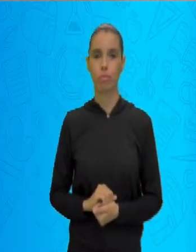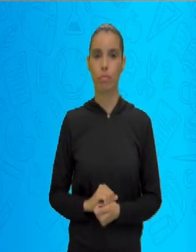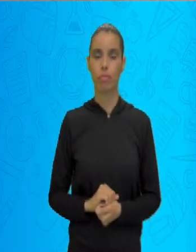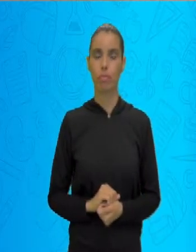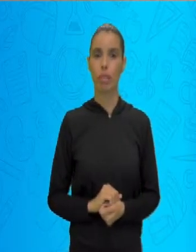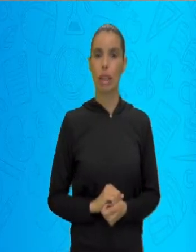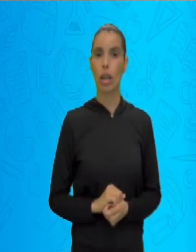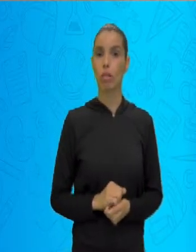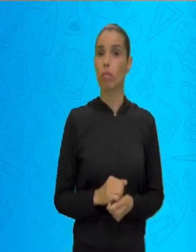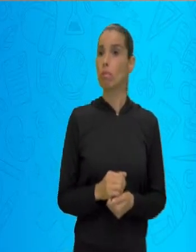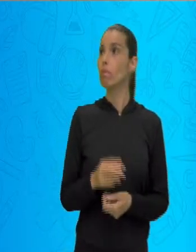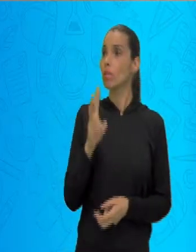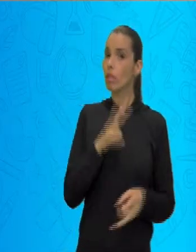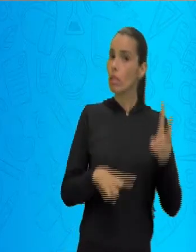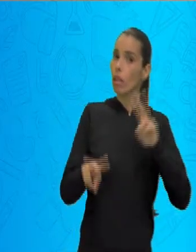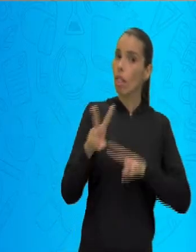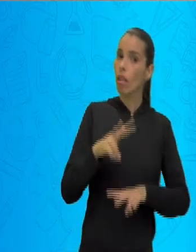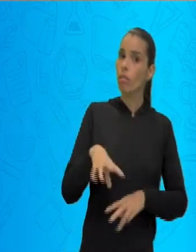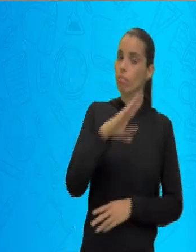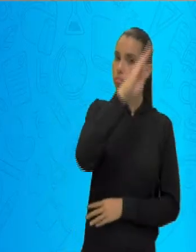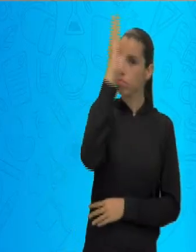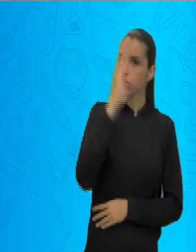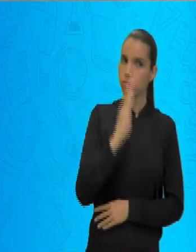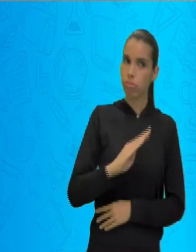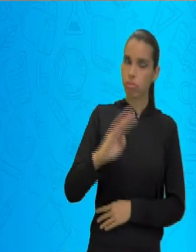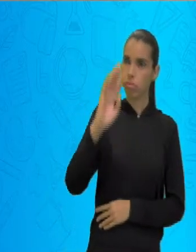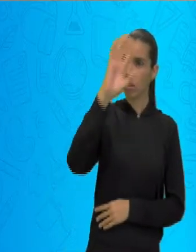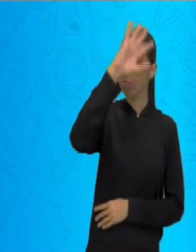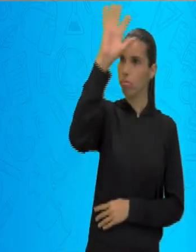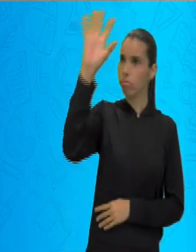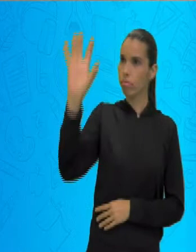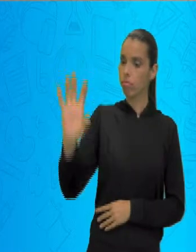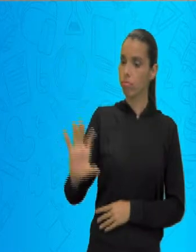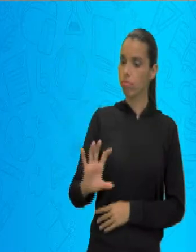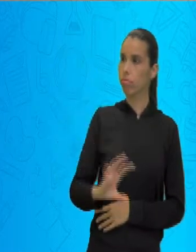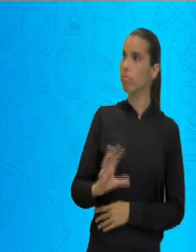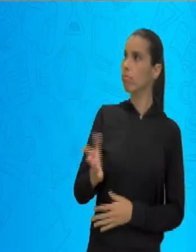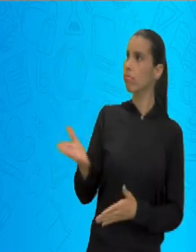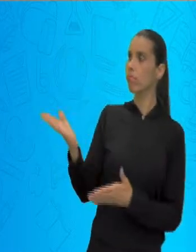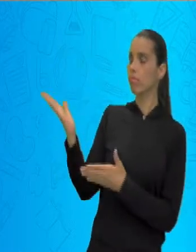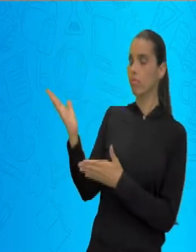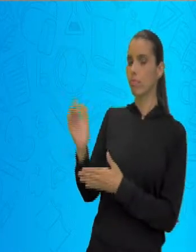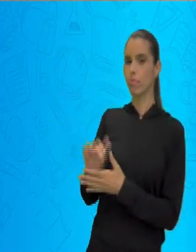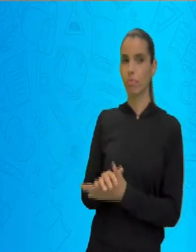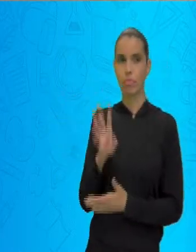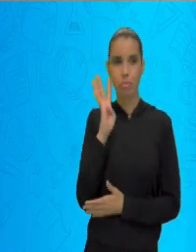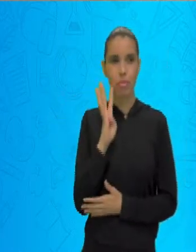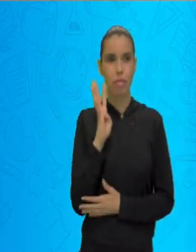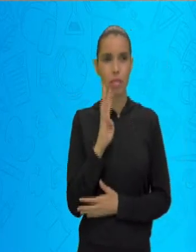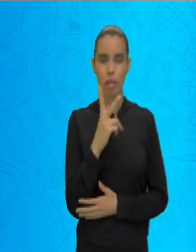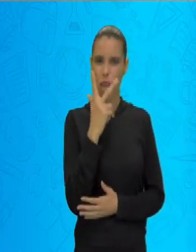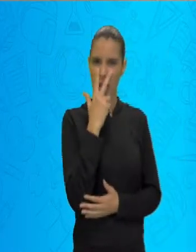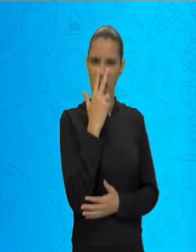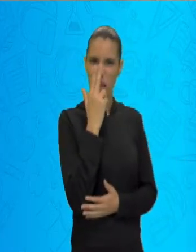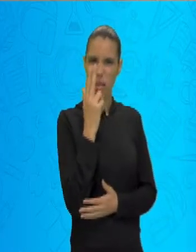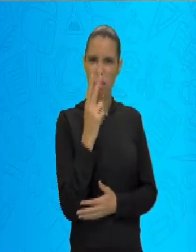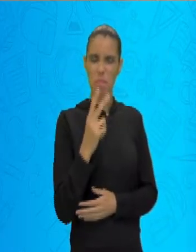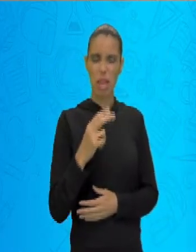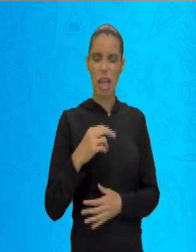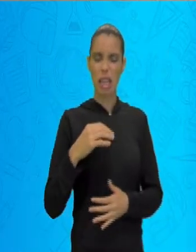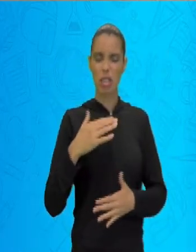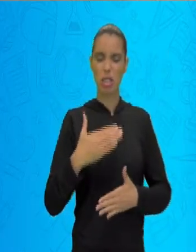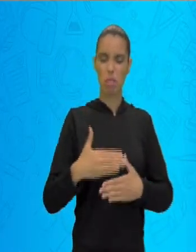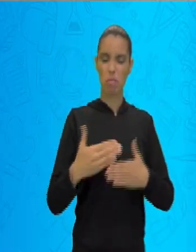Observando aqui, esse mapa, que eu achei legal, quebra-cabeça, ele está mostrando, ele está